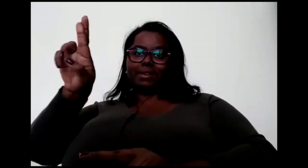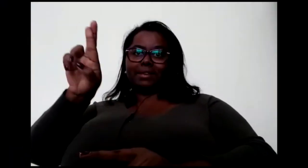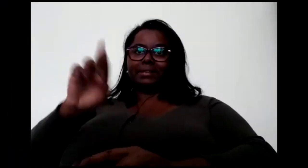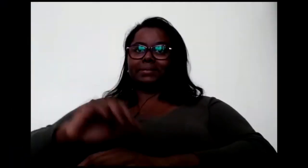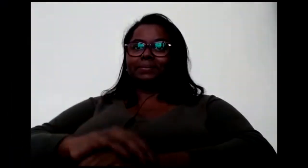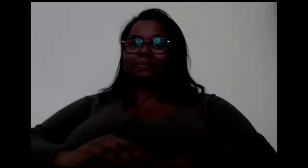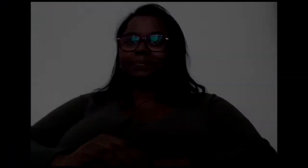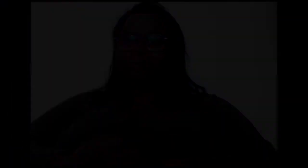E para mandar perguntas dúvidas ajudar na produção de novos vídeos,